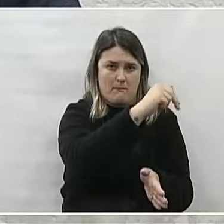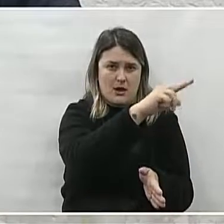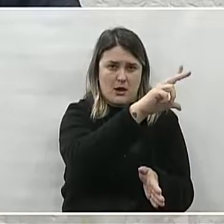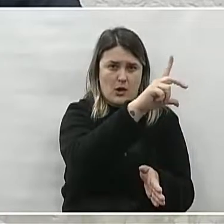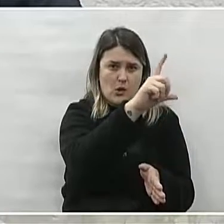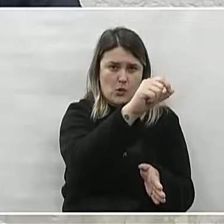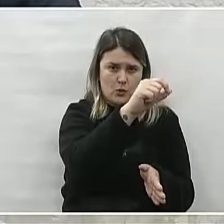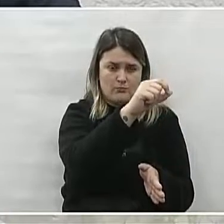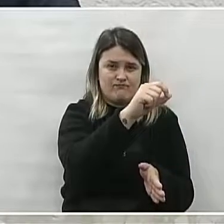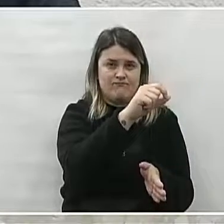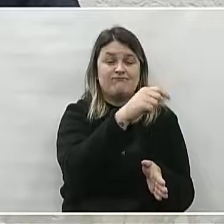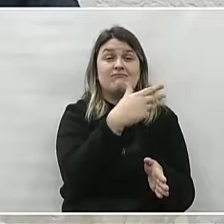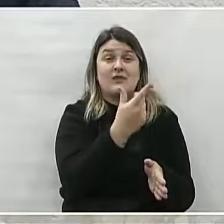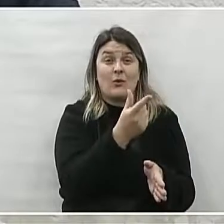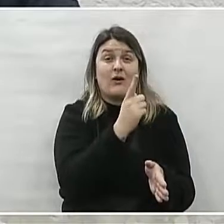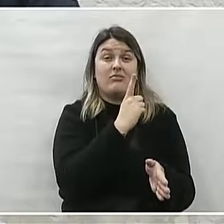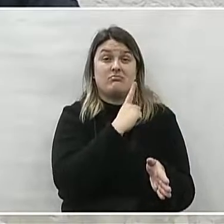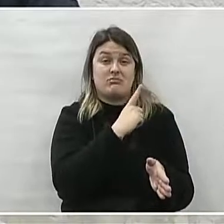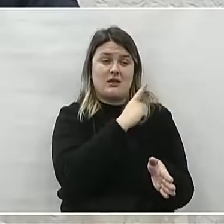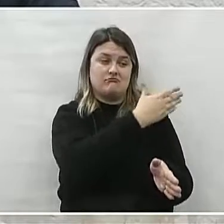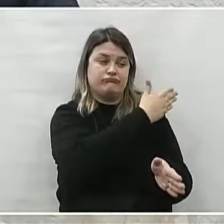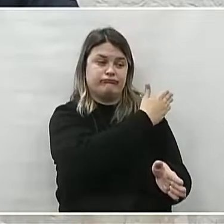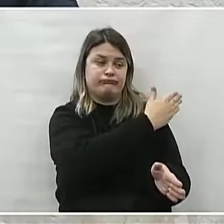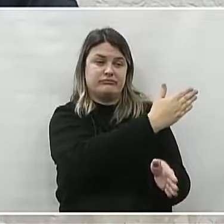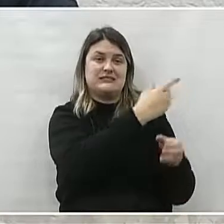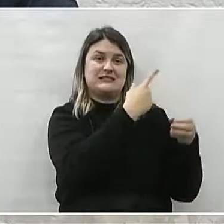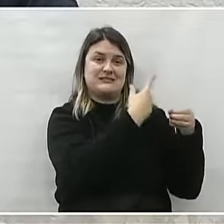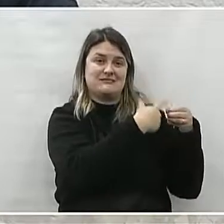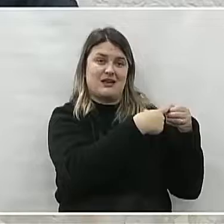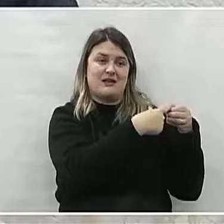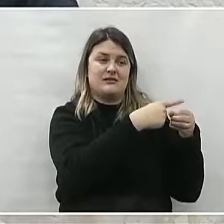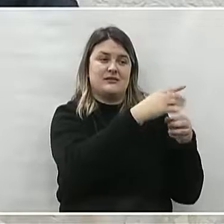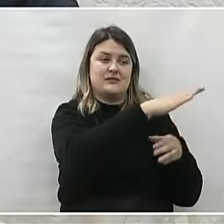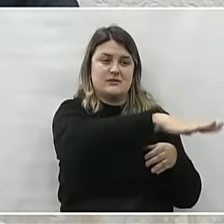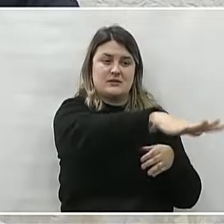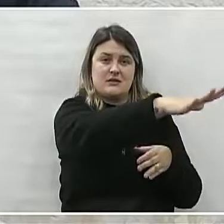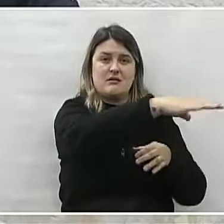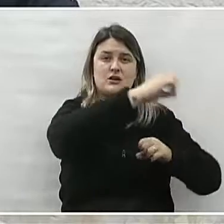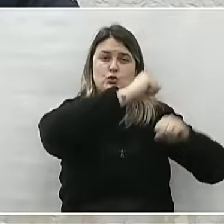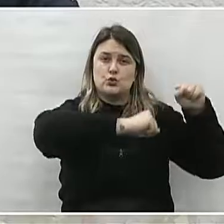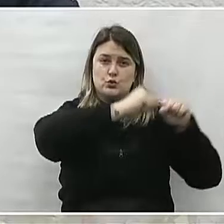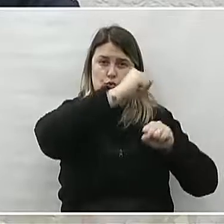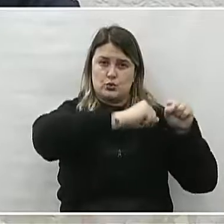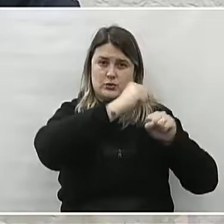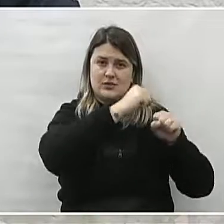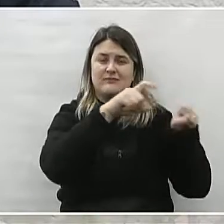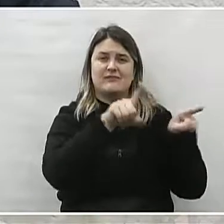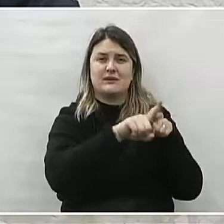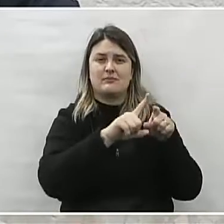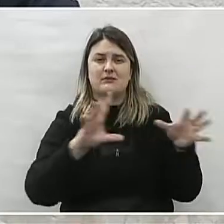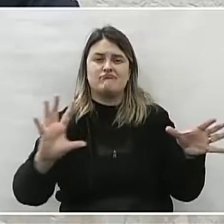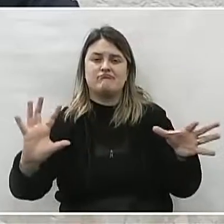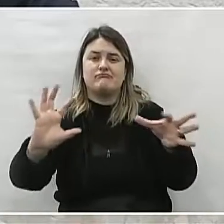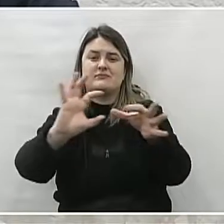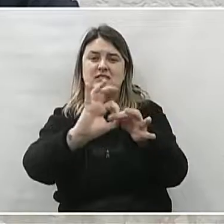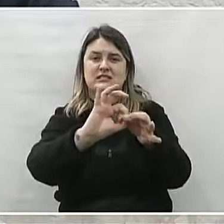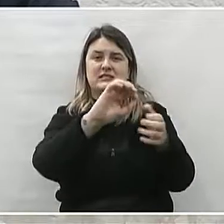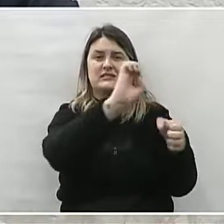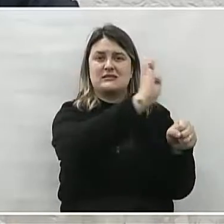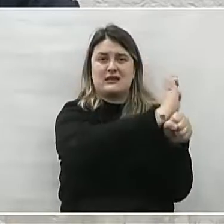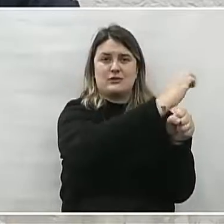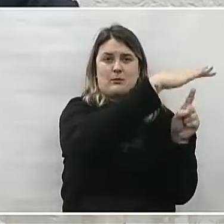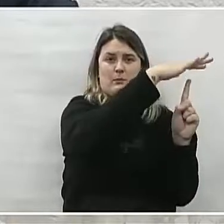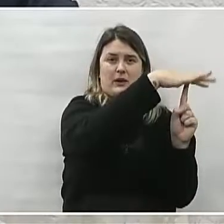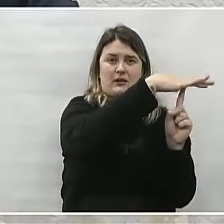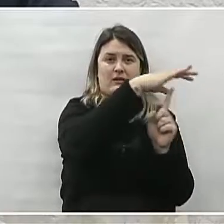bairros mistos, urbanos e industrial, além de ligar o Estado do Paraná ao Estado de Santa Catarina, tendo diariamente